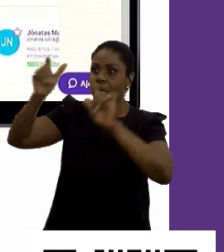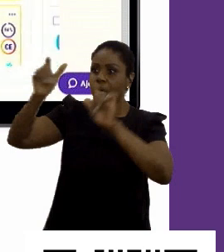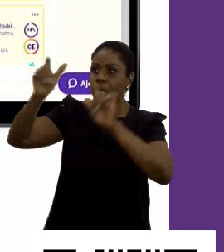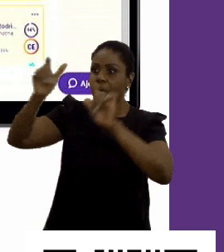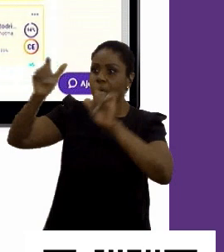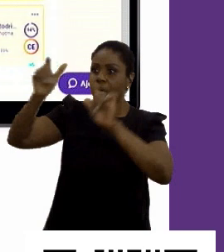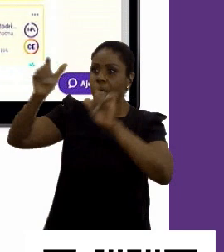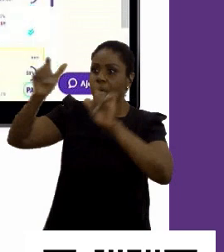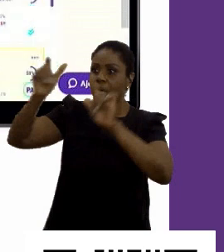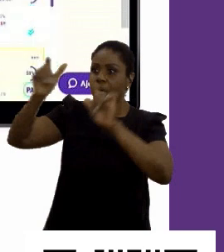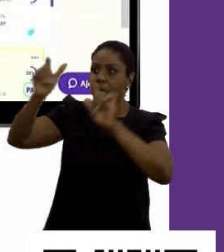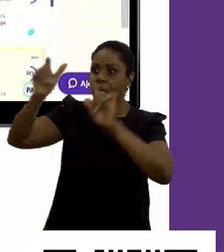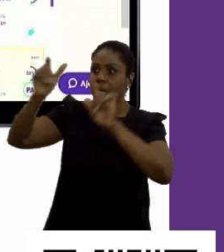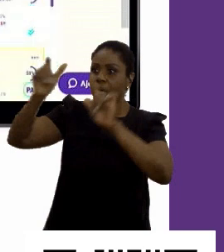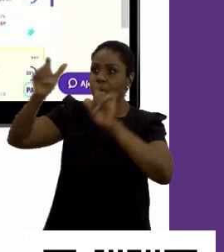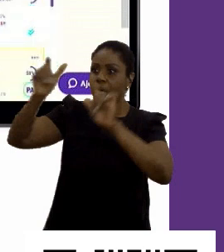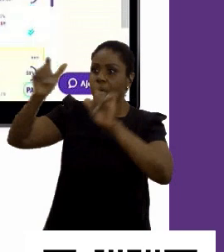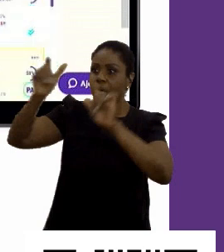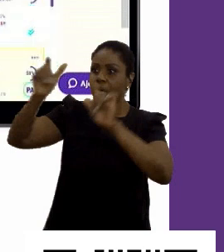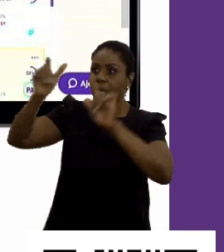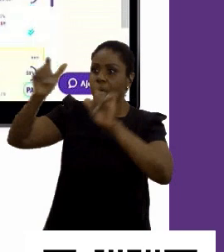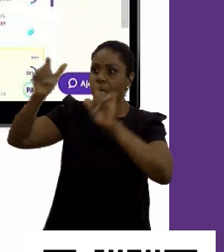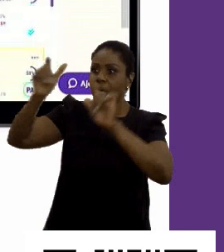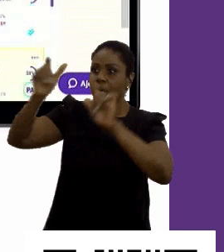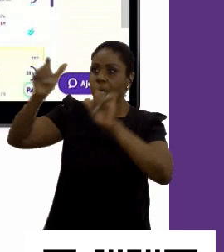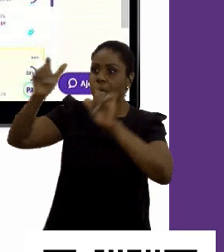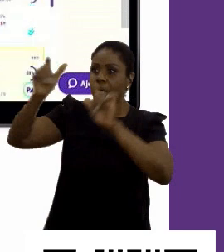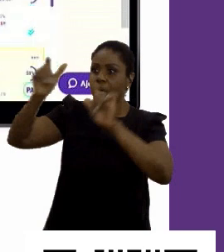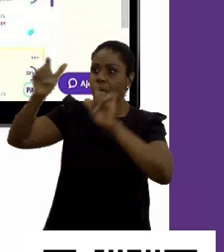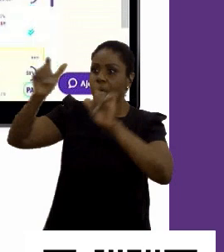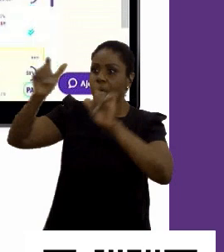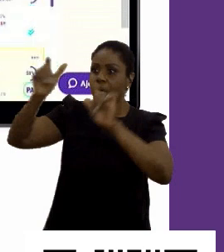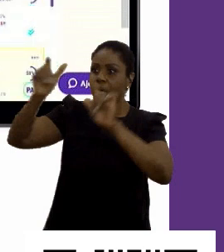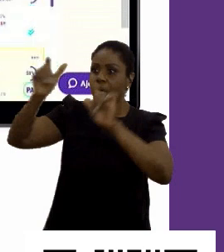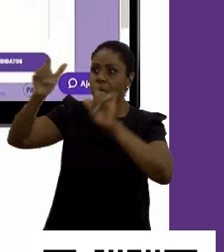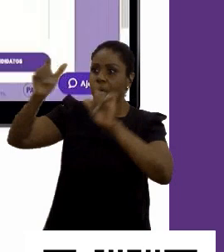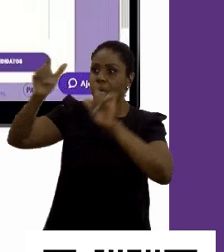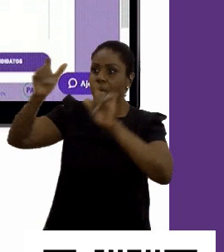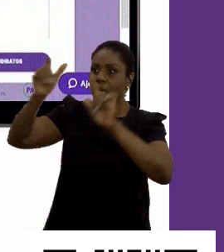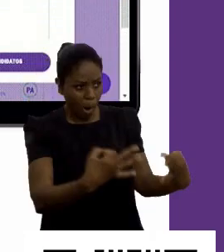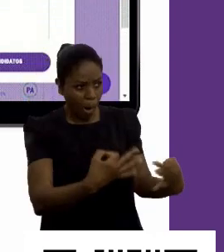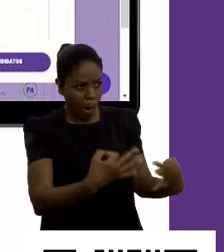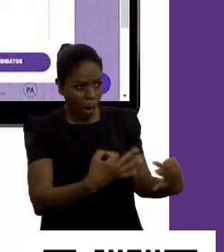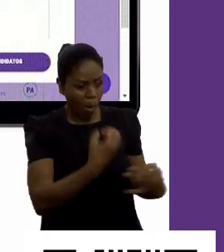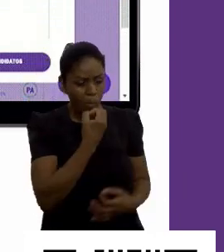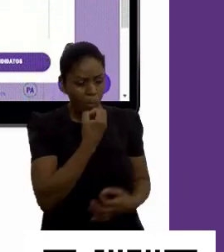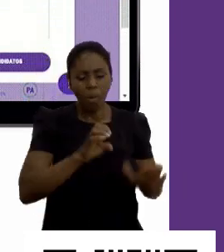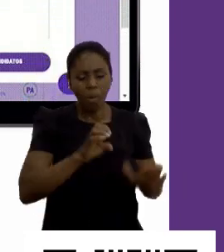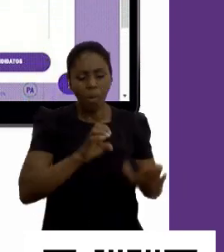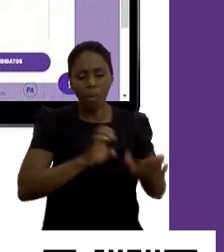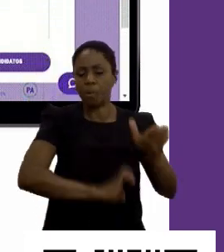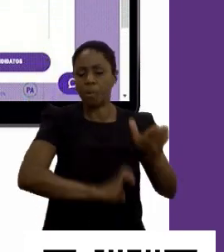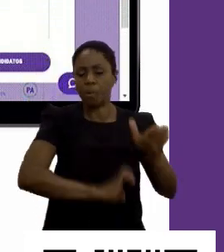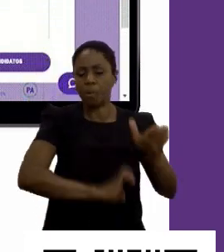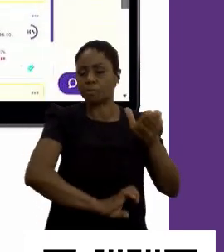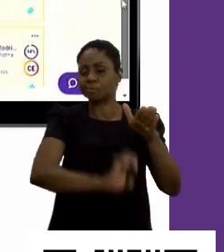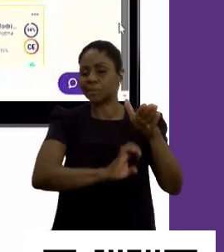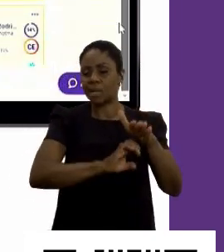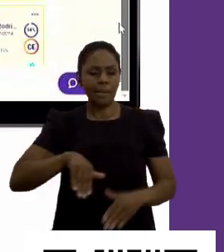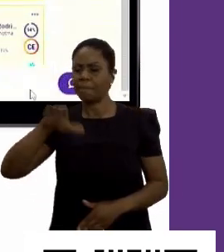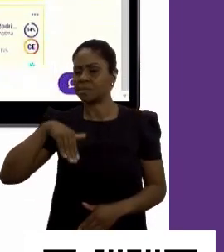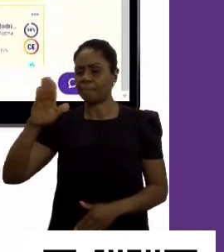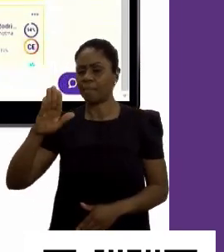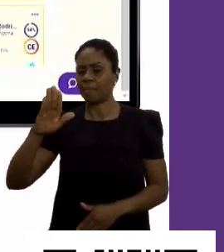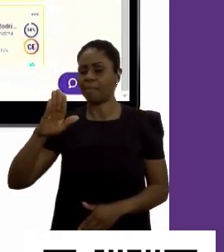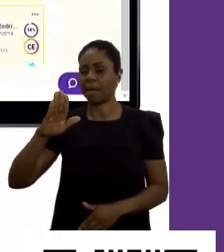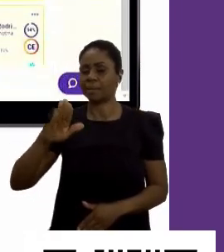Você pode ter ali ranqueado os candidatos que têm um perfil comportamental mais aderente para aquilo também e muito mais eficiente vai ser seu